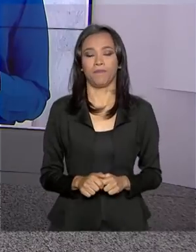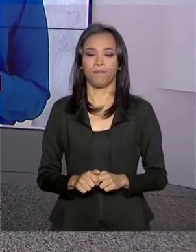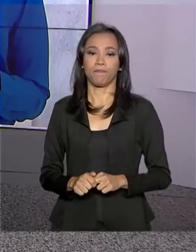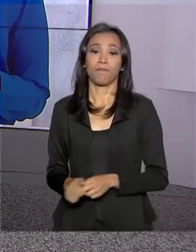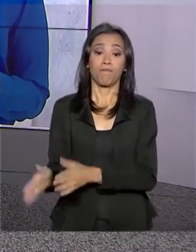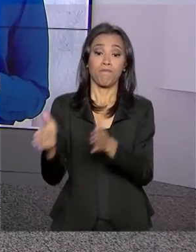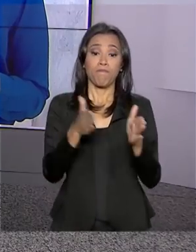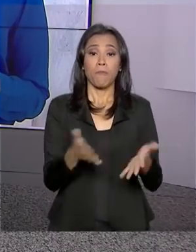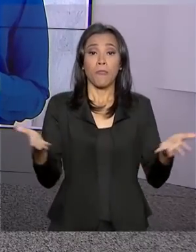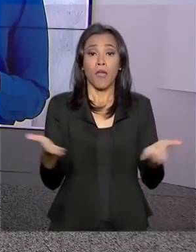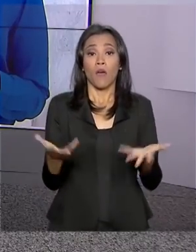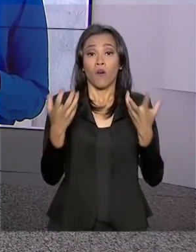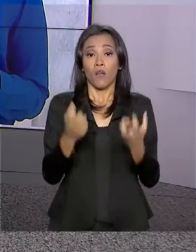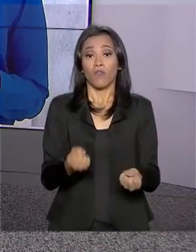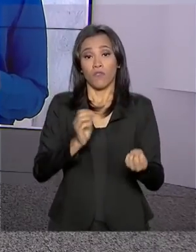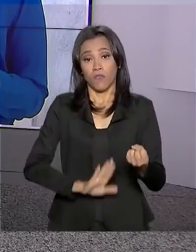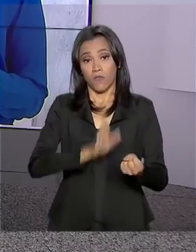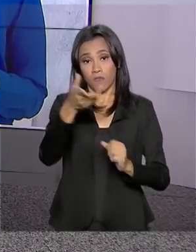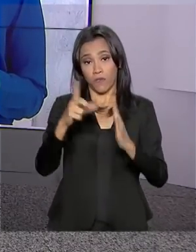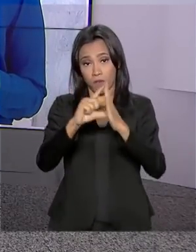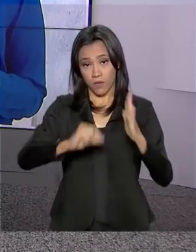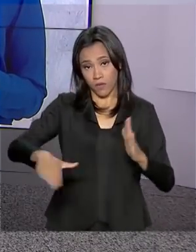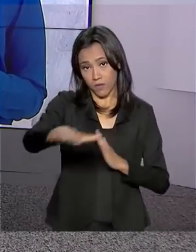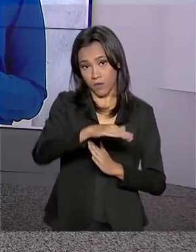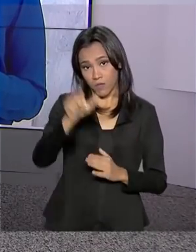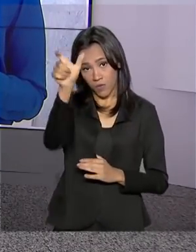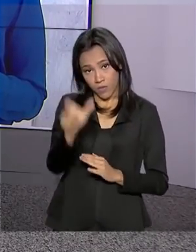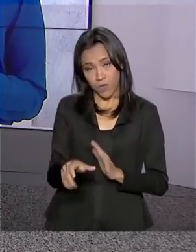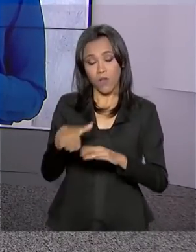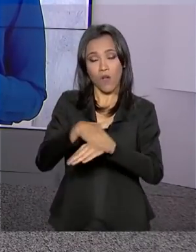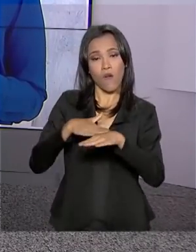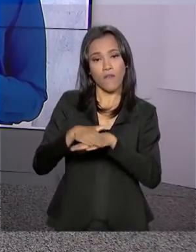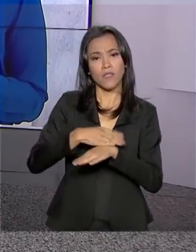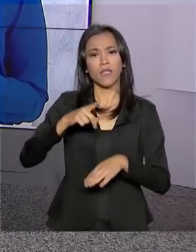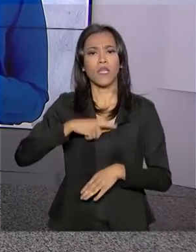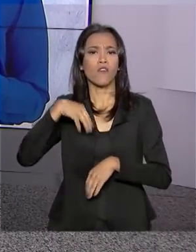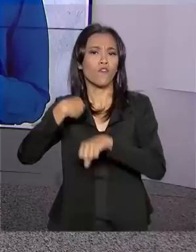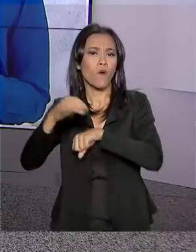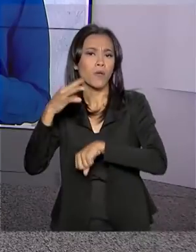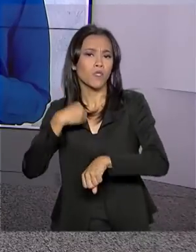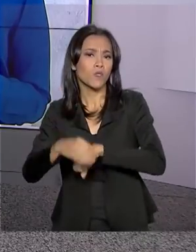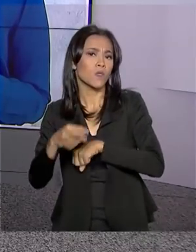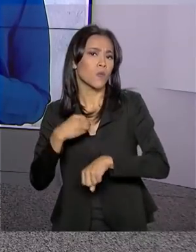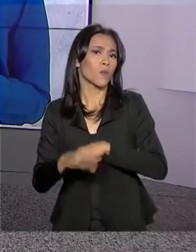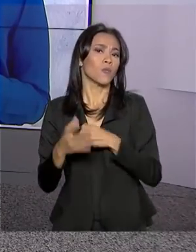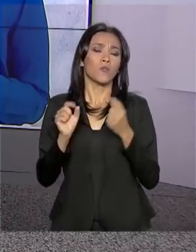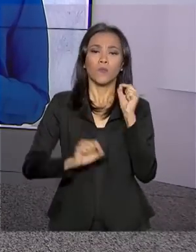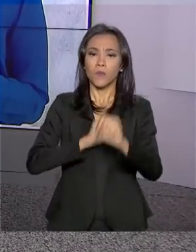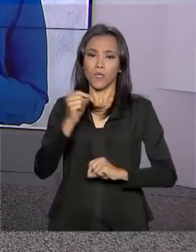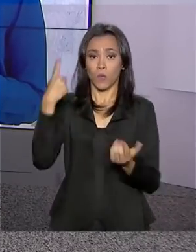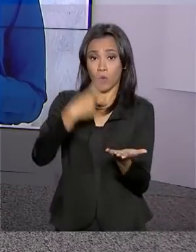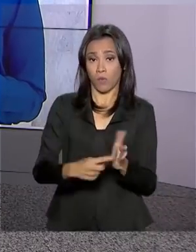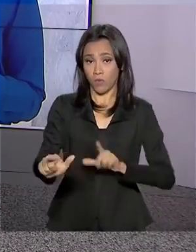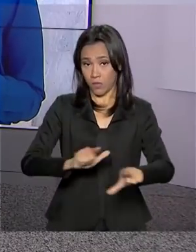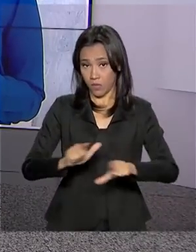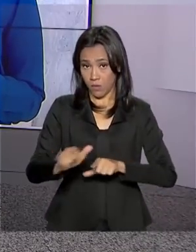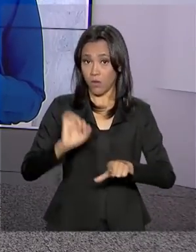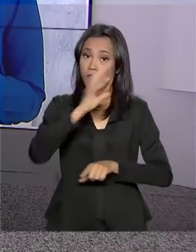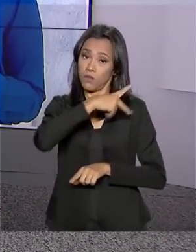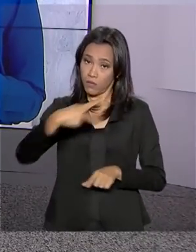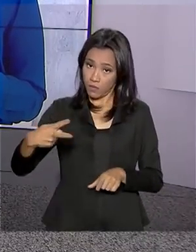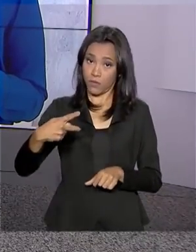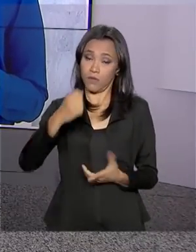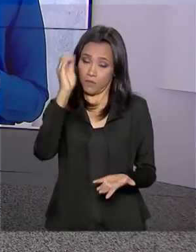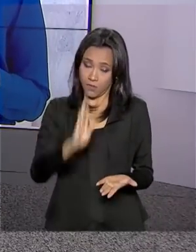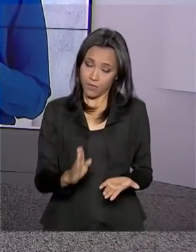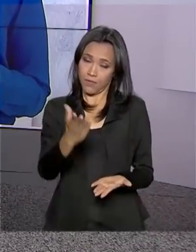Bem, a gente vai agora até o Palácio do Planalto conversar com a Gabriela Noronha, que tem informações sobre a agenda do Presidente da República. Olá, Gabriela, bom dia pra você.